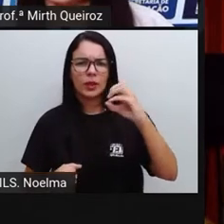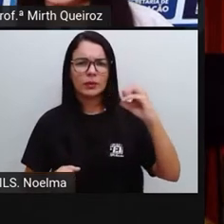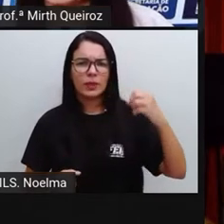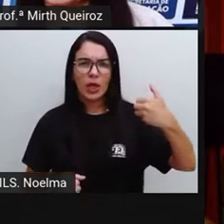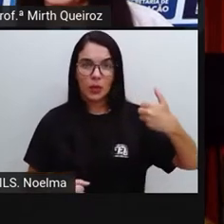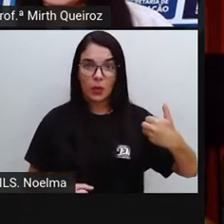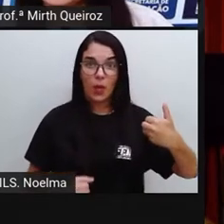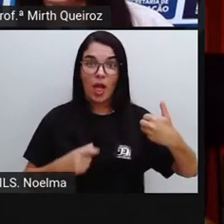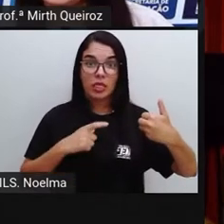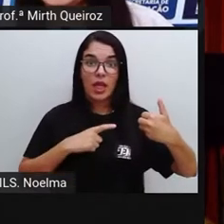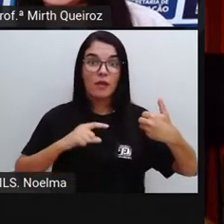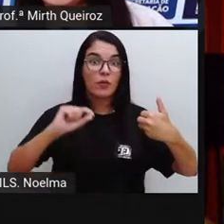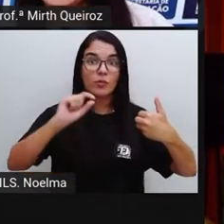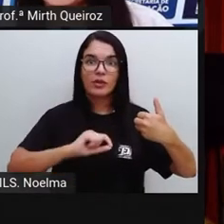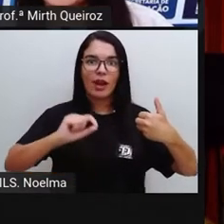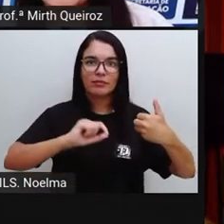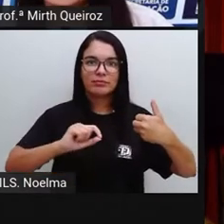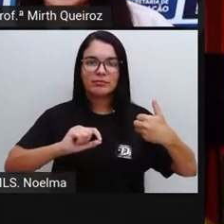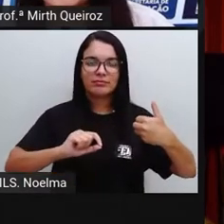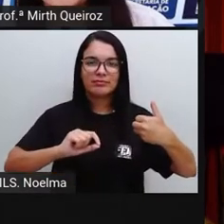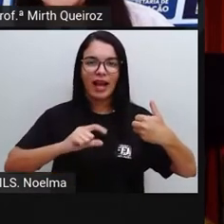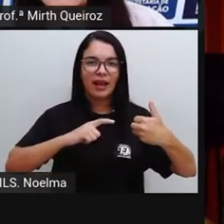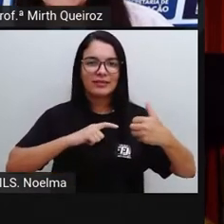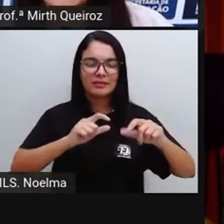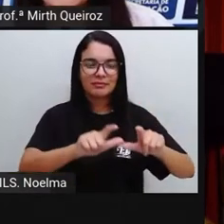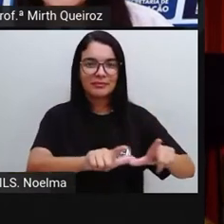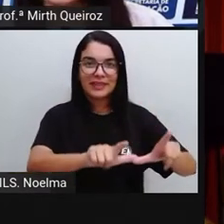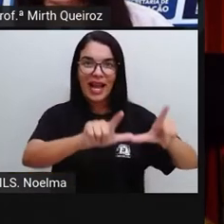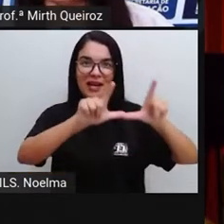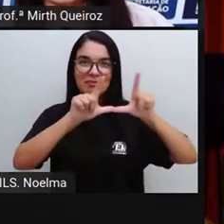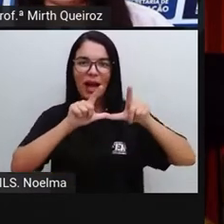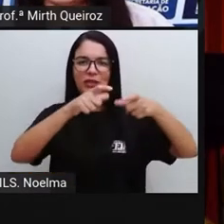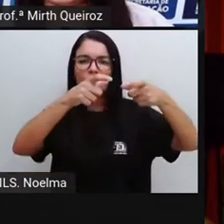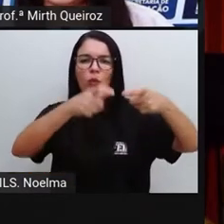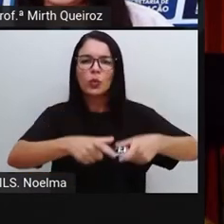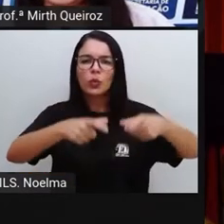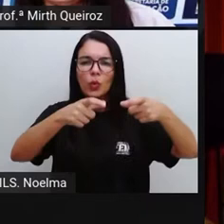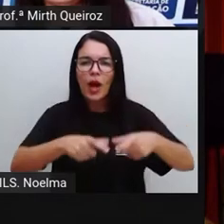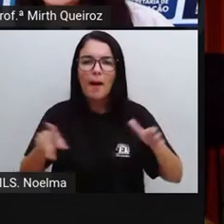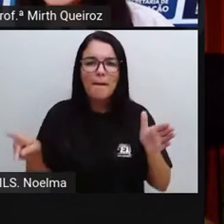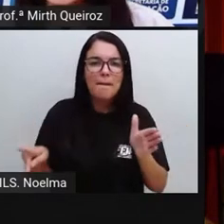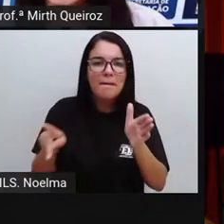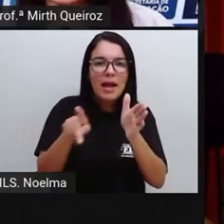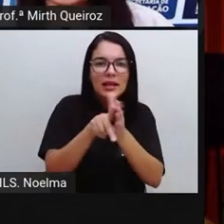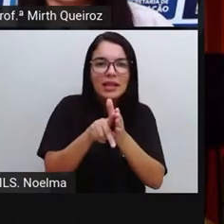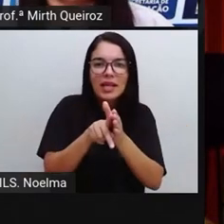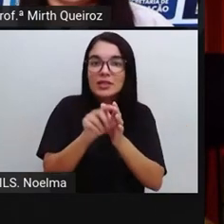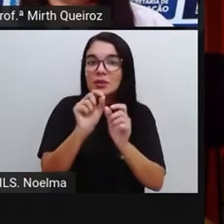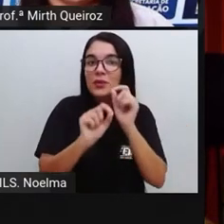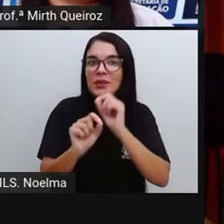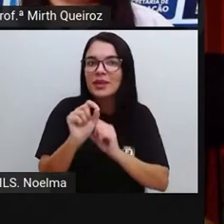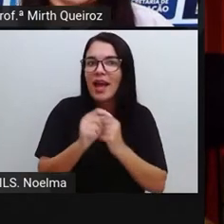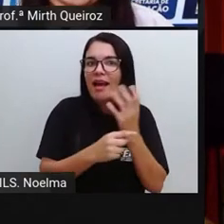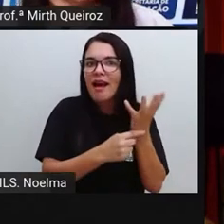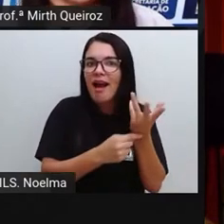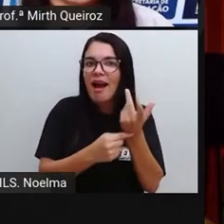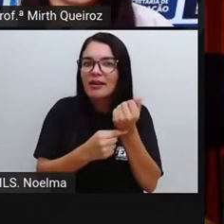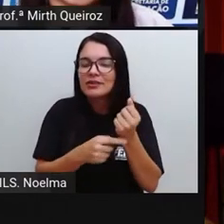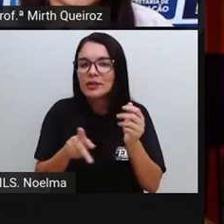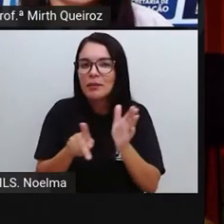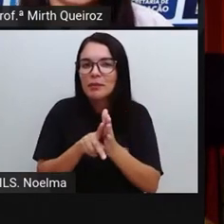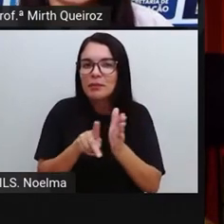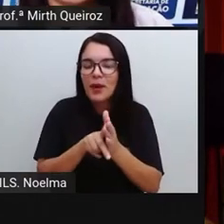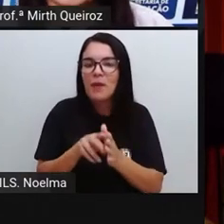Paulo a Galeria Romero Brito, foi o local que é o local onde abriga aí muitas das obras e objetos de arte